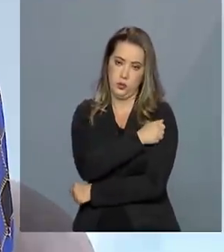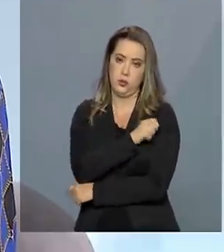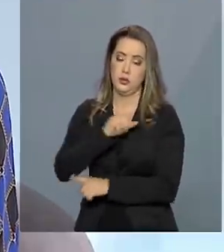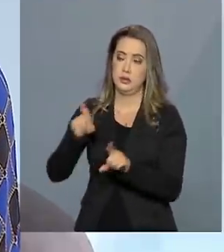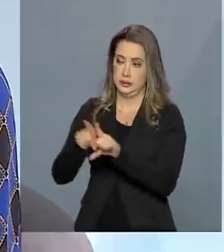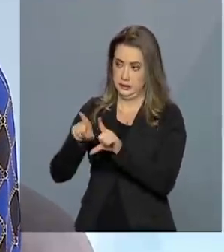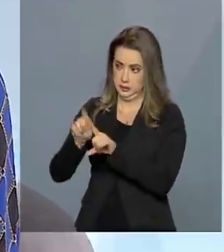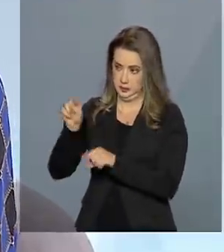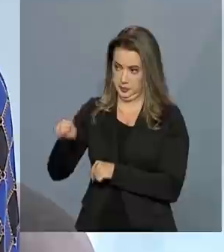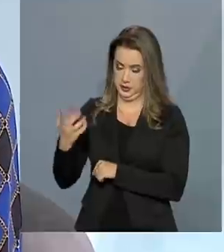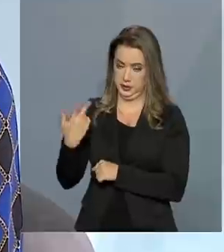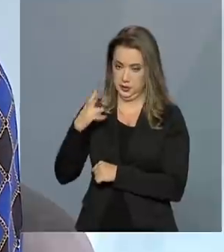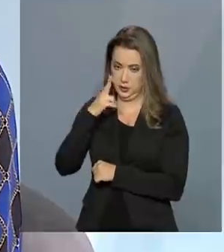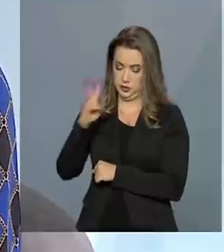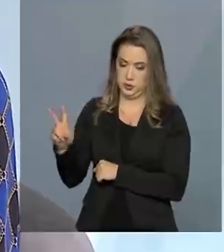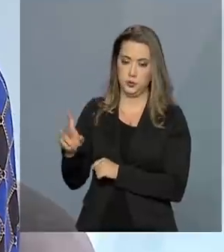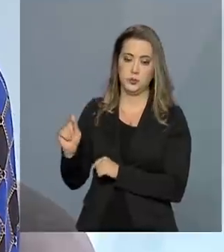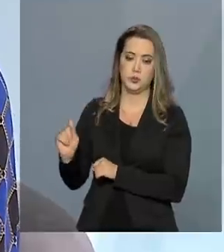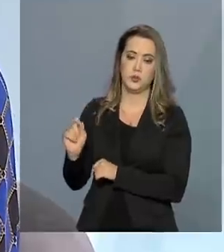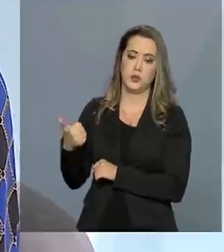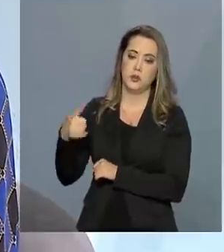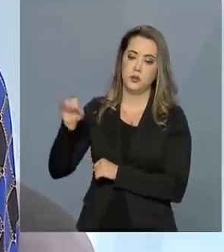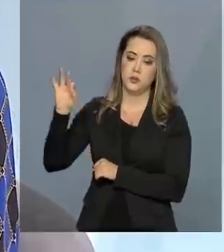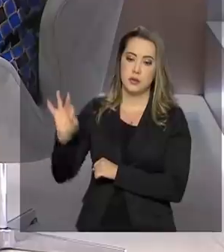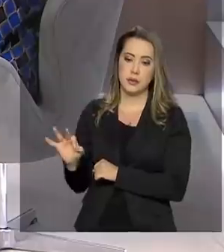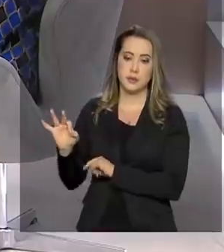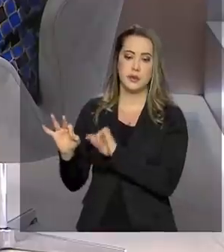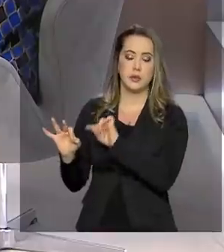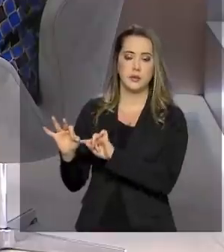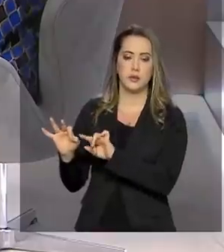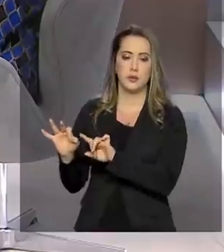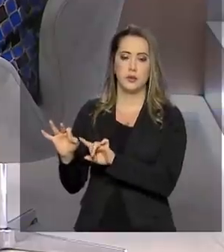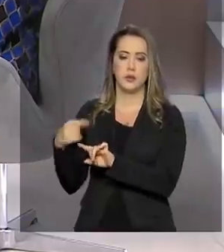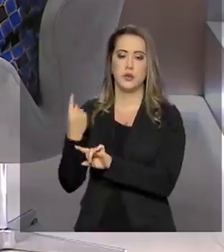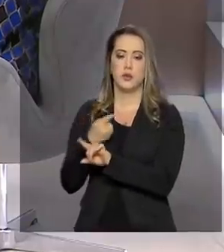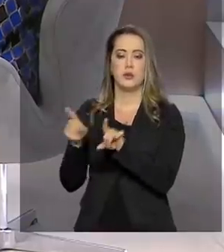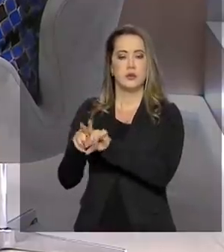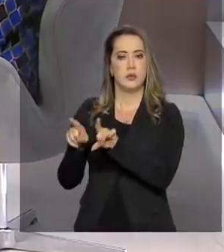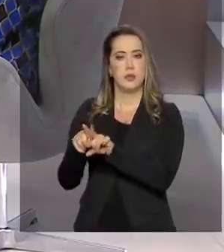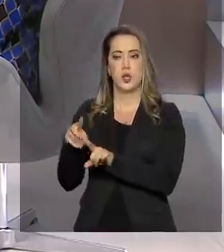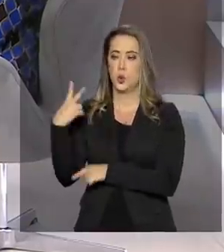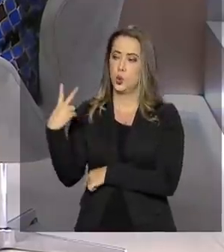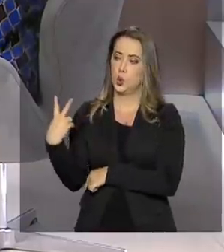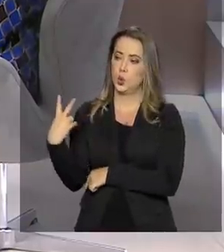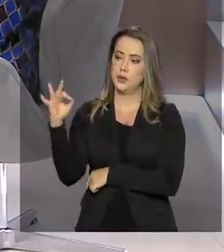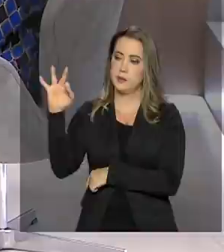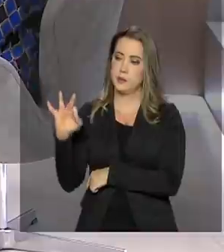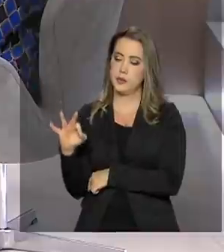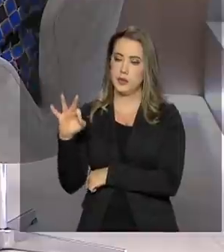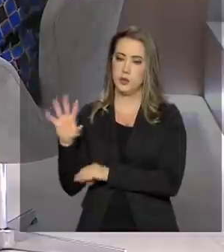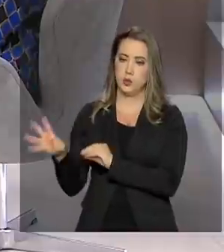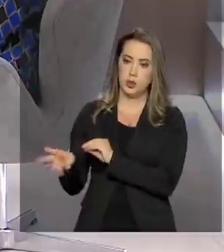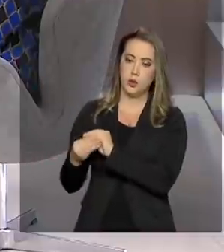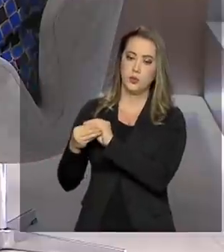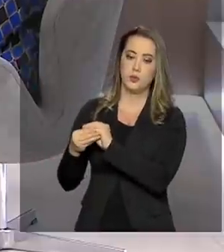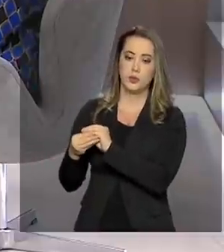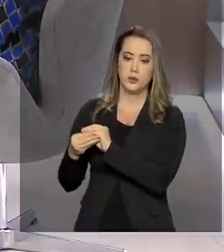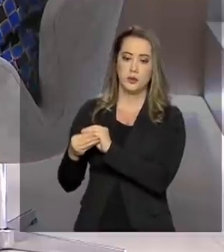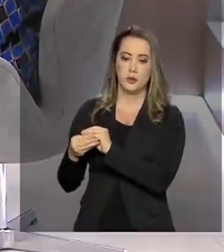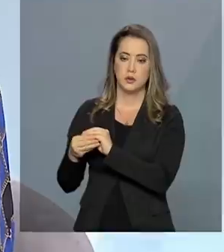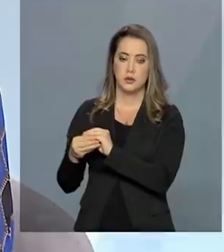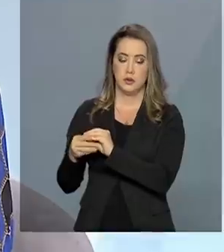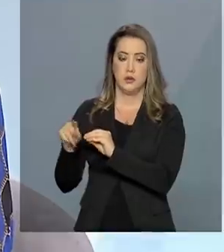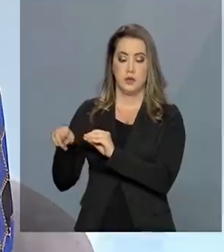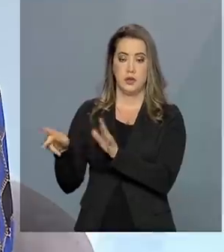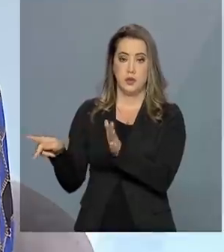além dessa complementação, desses 10%, nós já vamos ter 2% da complementação VAAT,